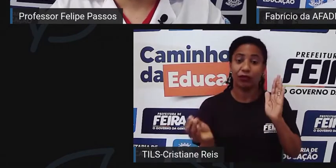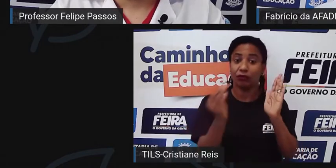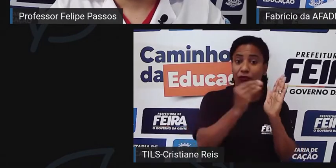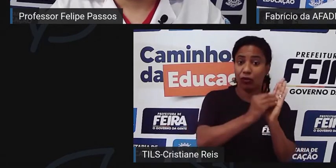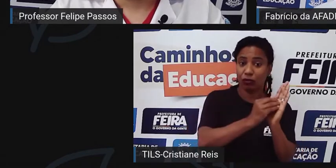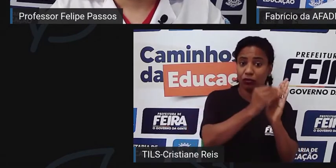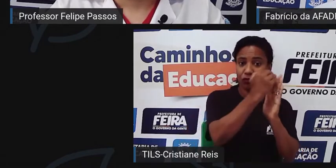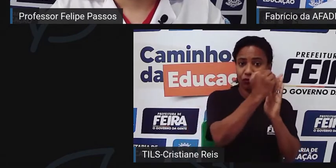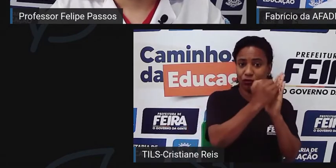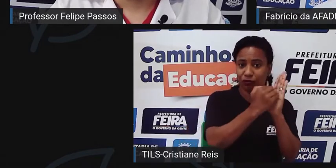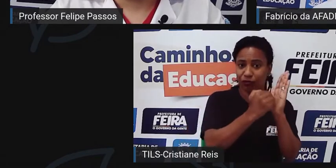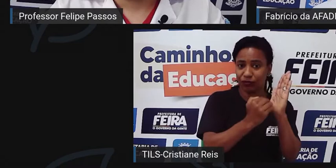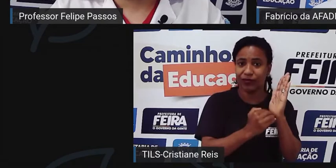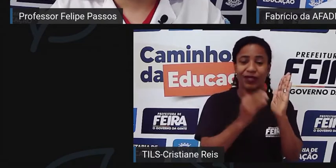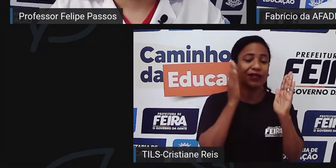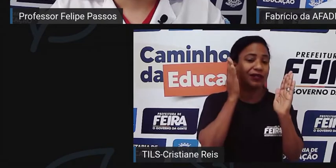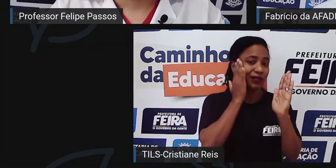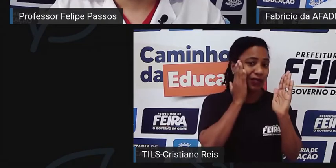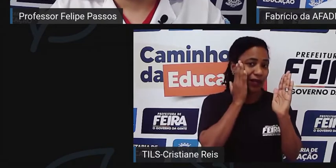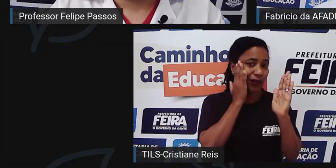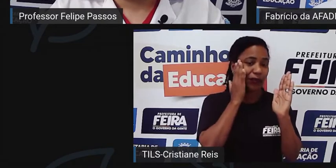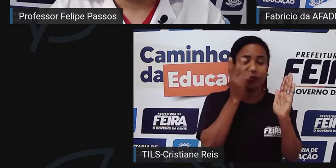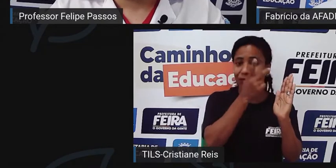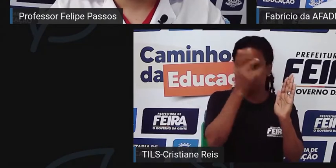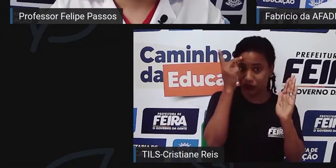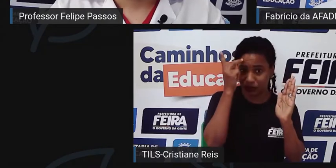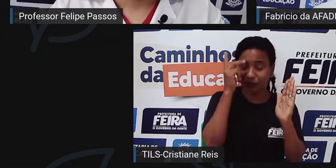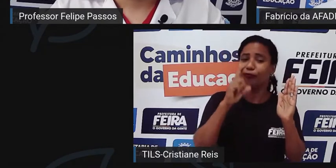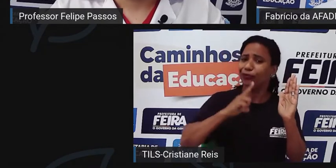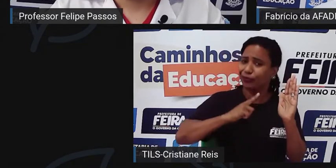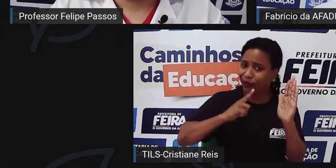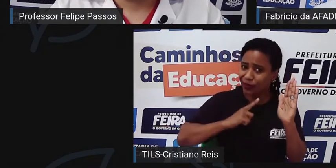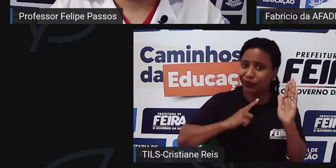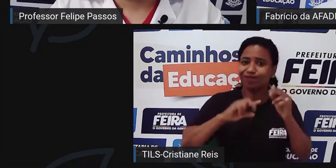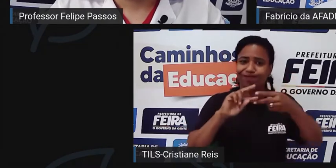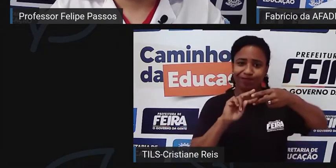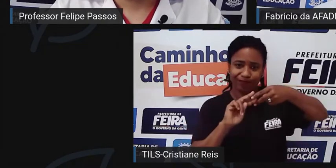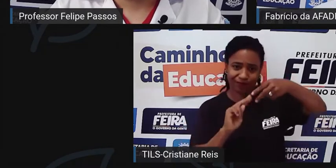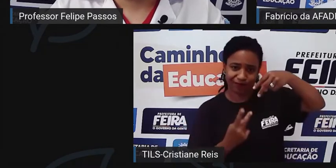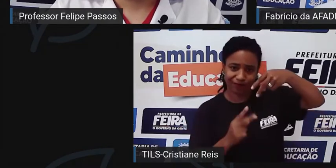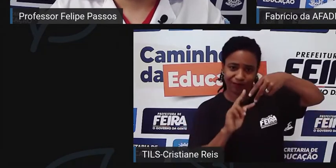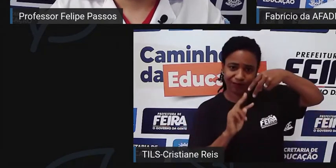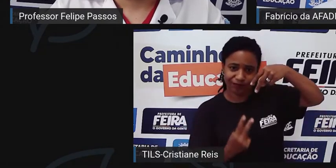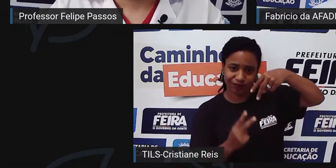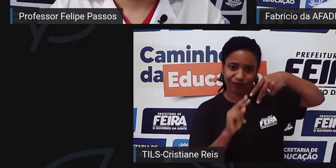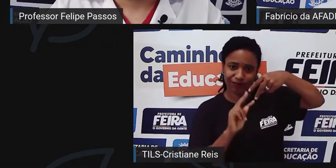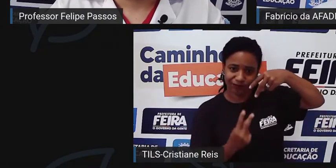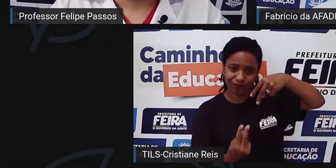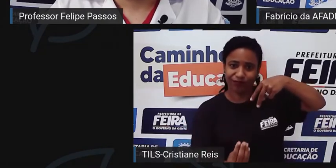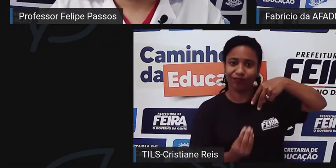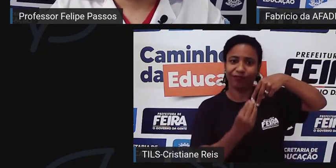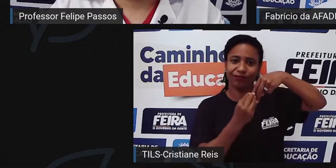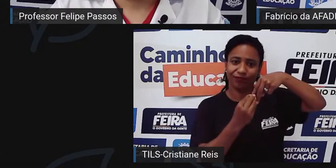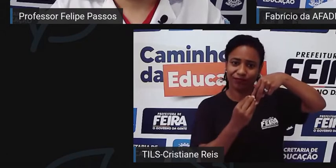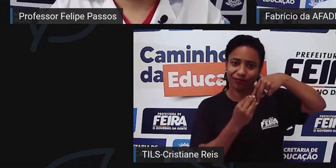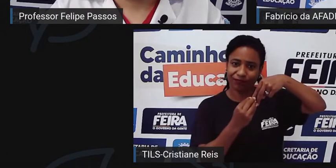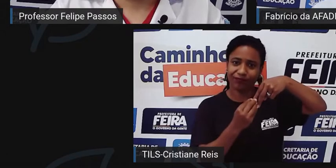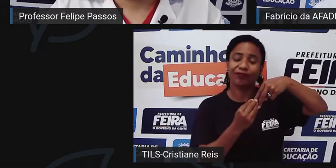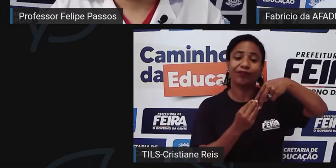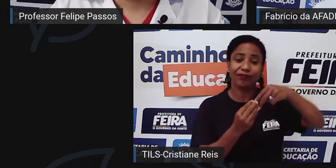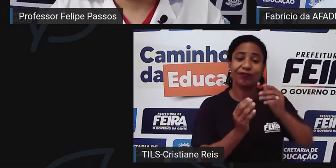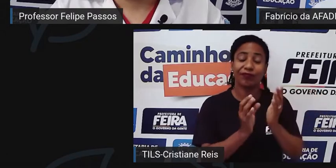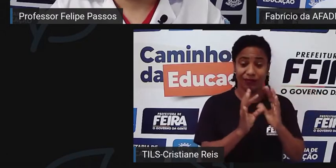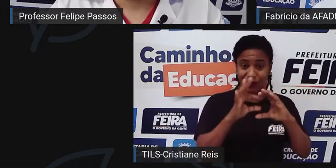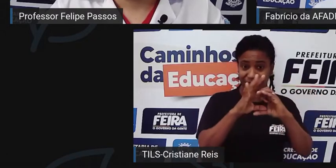já passou por ali, que essa pessoa tem o gênero no corpo dele, tem a célula